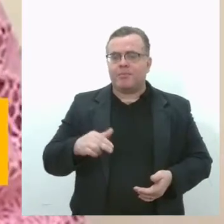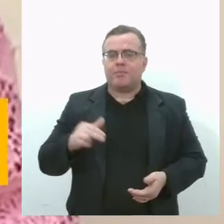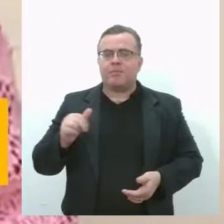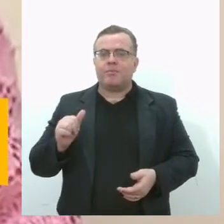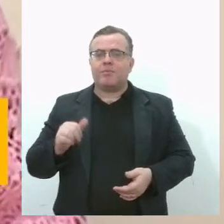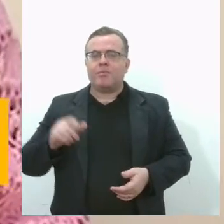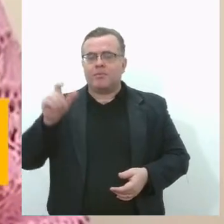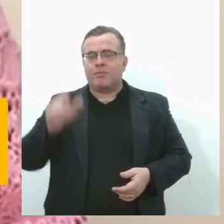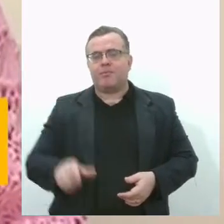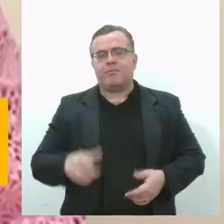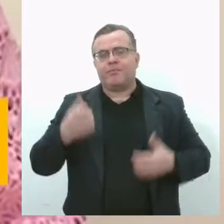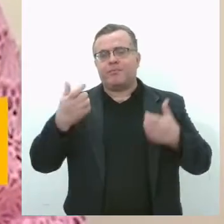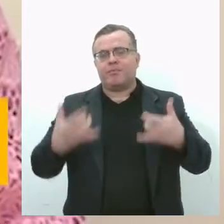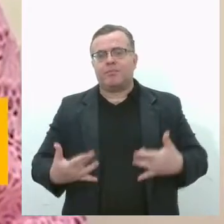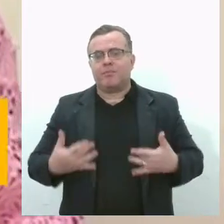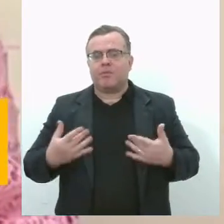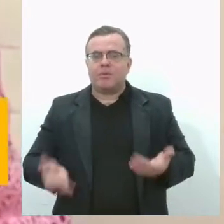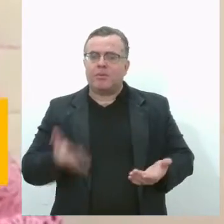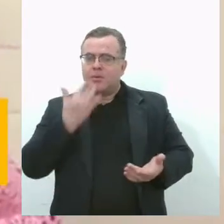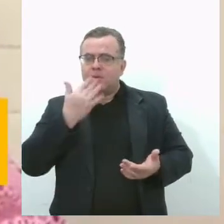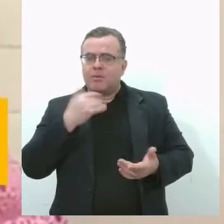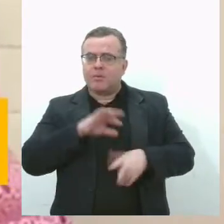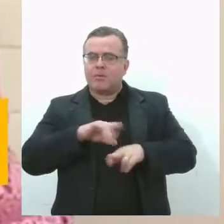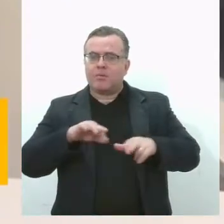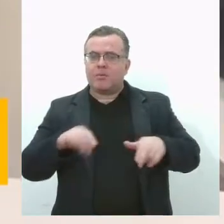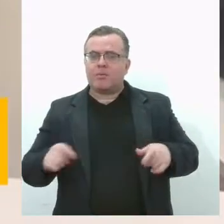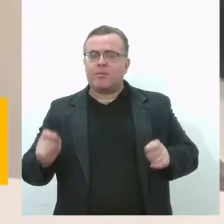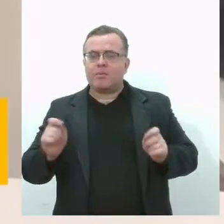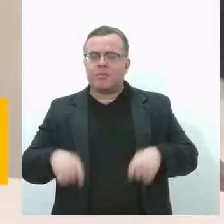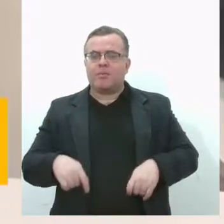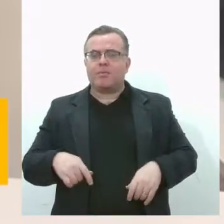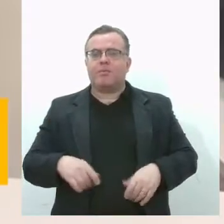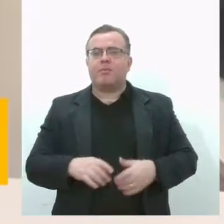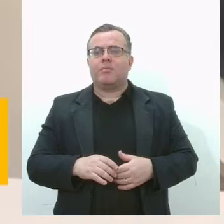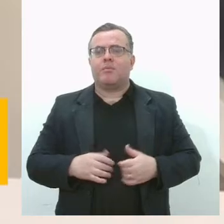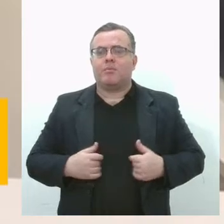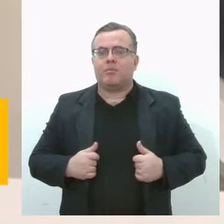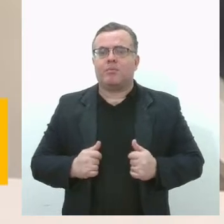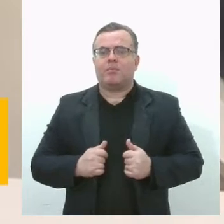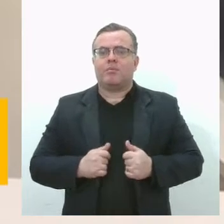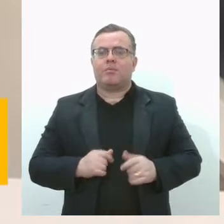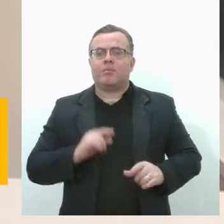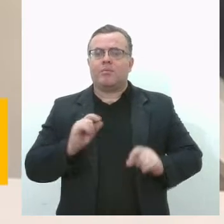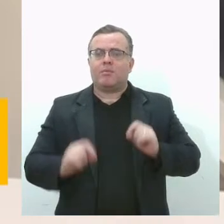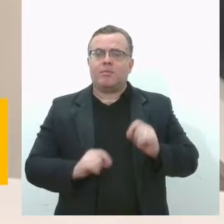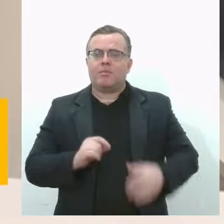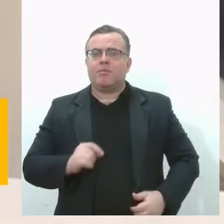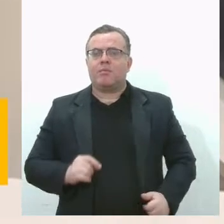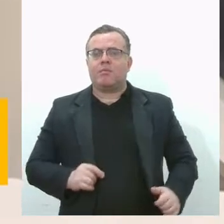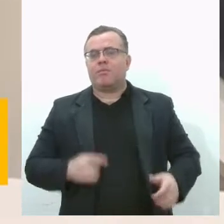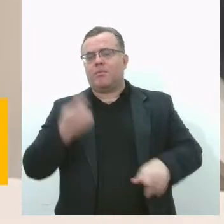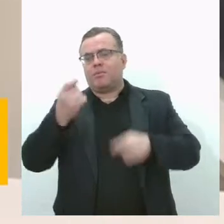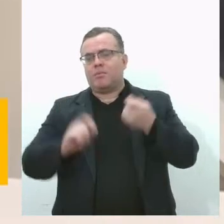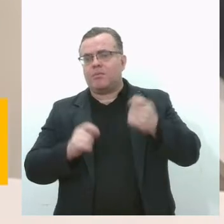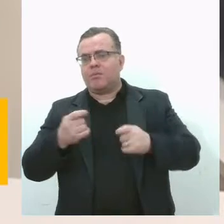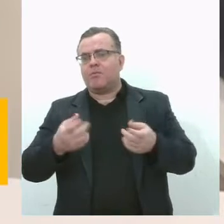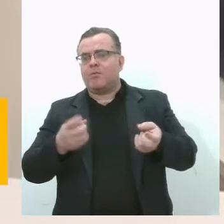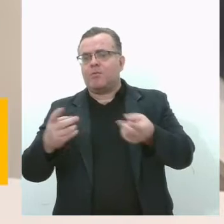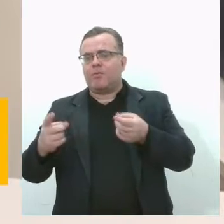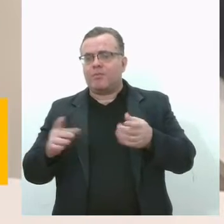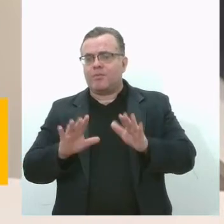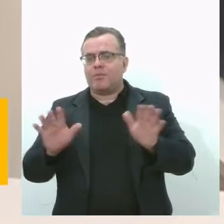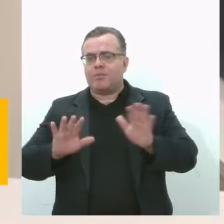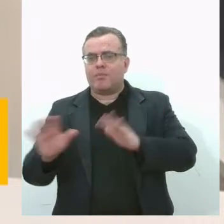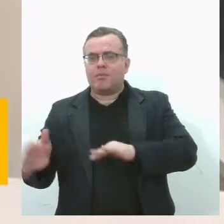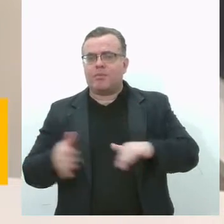devem estar presentes no dia a dia da refeição das crianças. Não só de alimentos industrializados, essa lancheira vai ser mais prática.